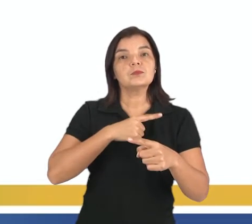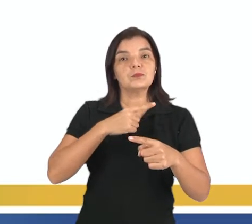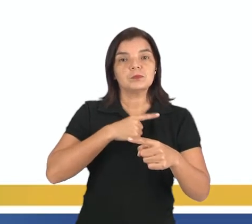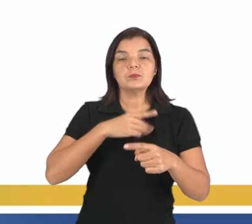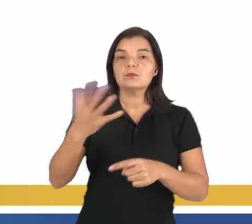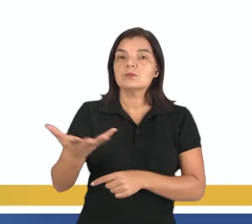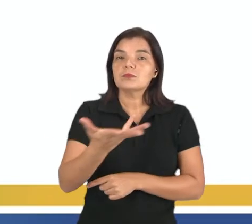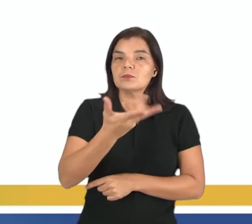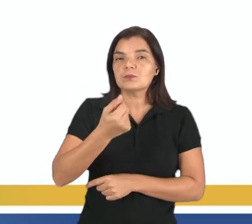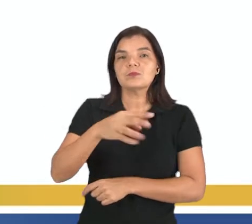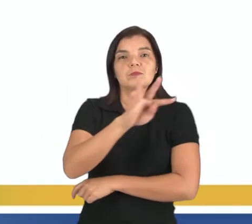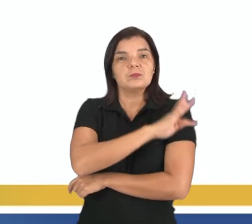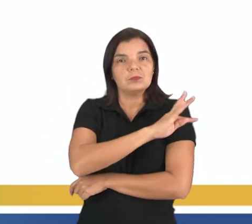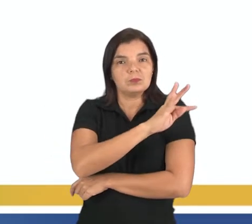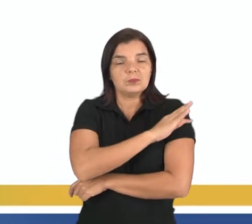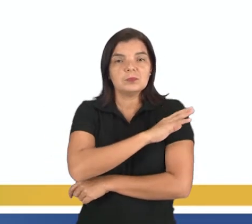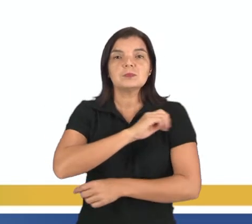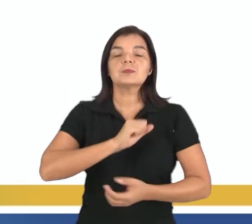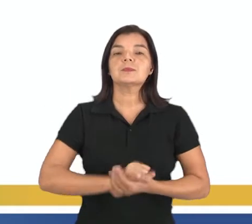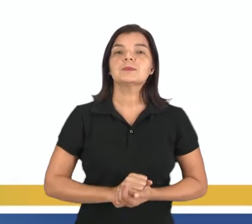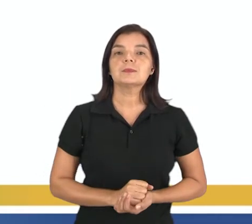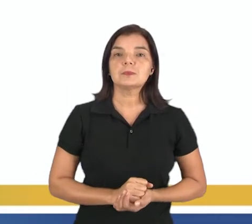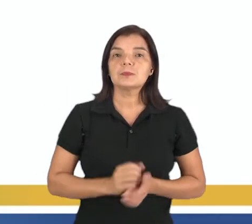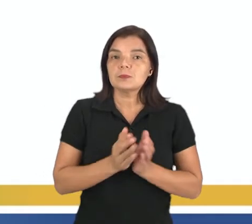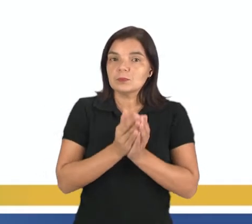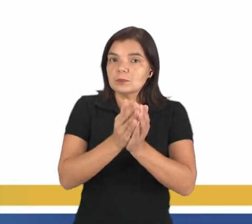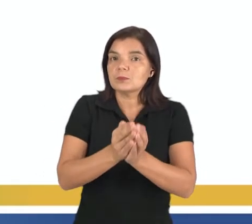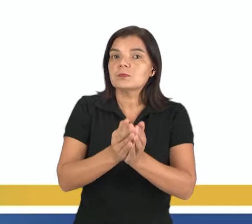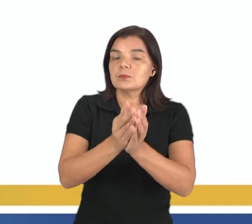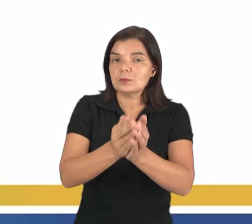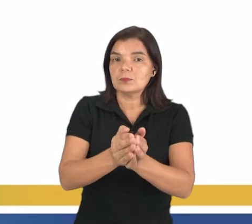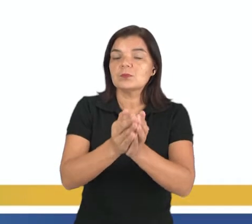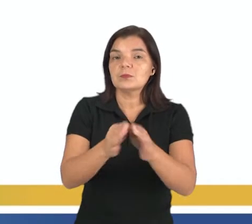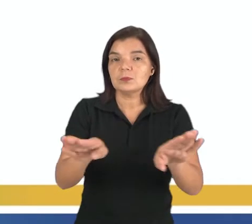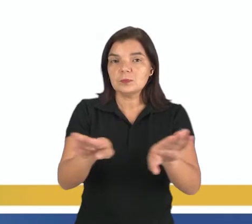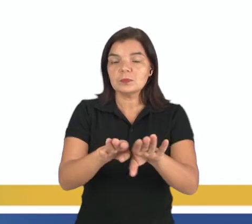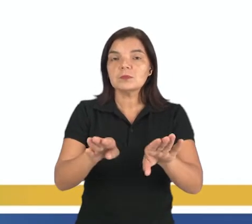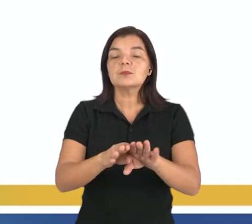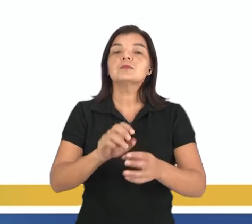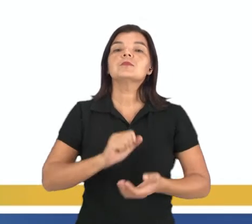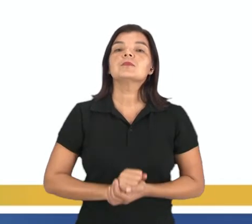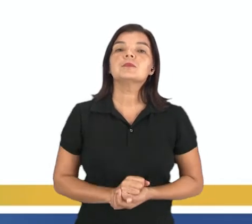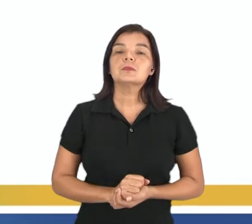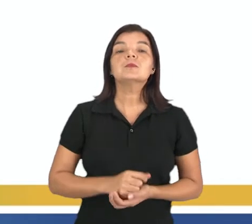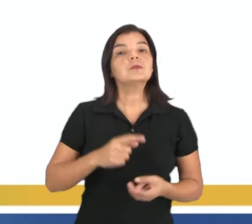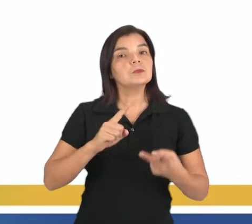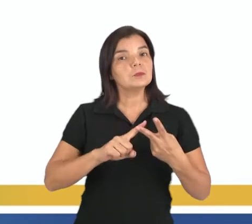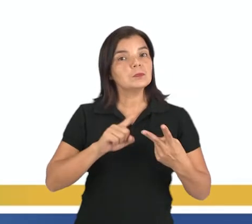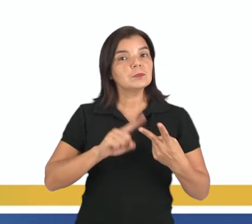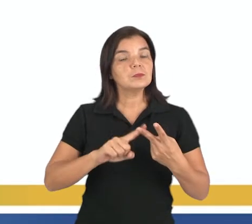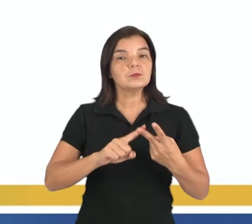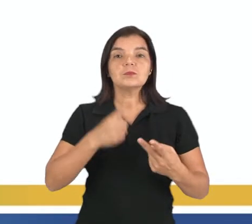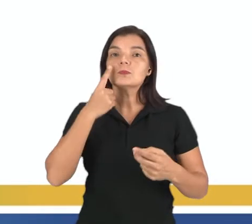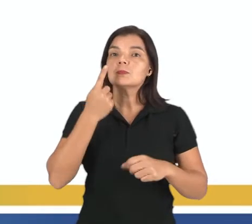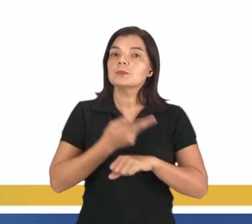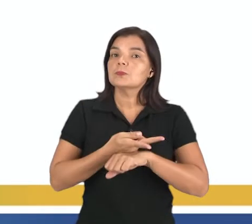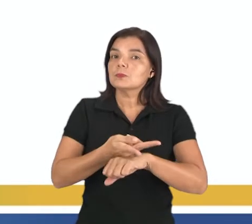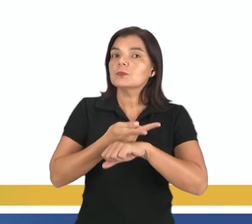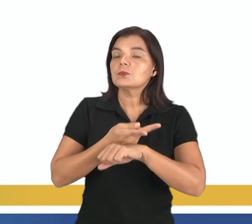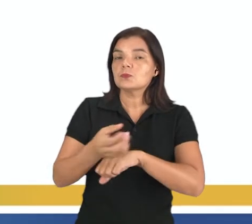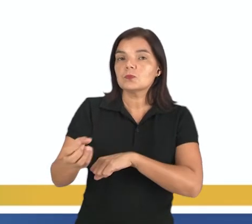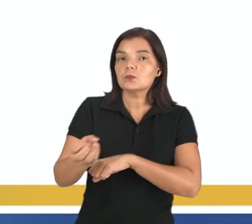aprimoramento das técnicas de navegação, das técnicas navais, né? Eles também procuravam